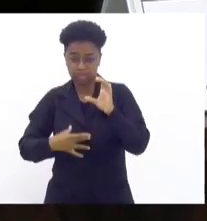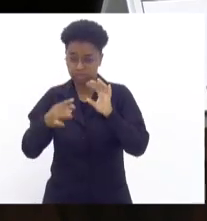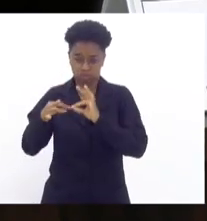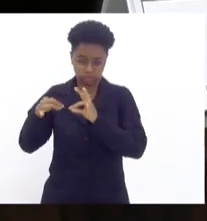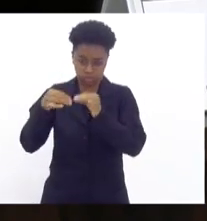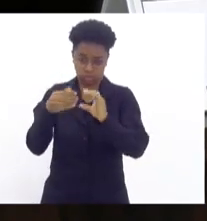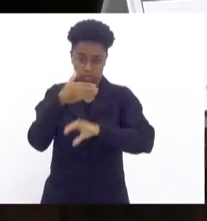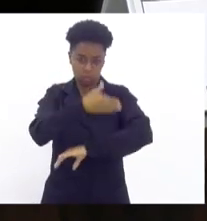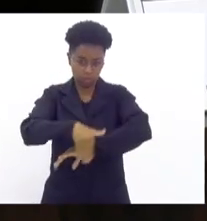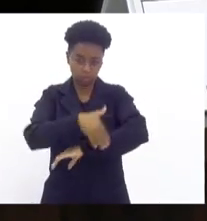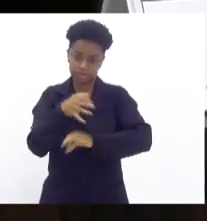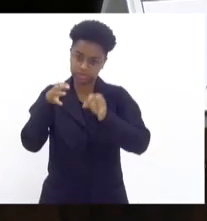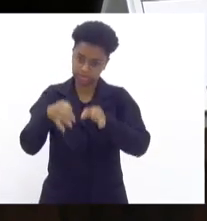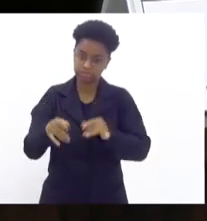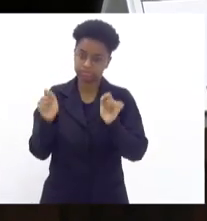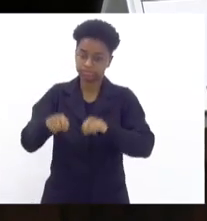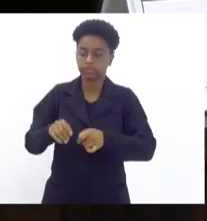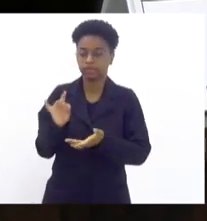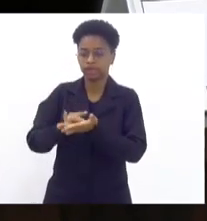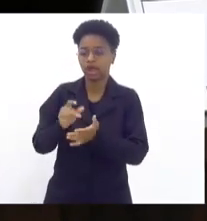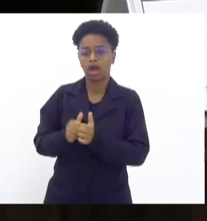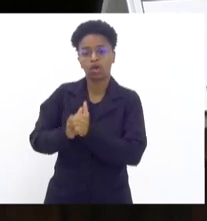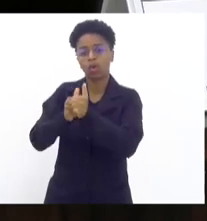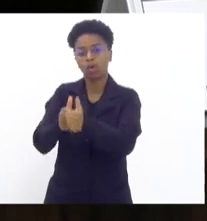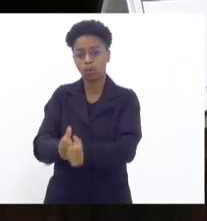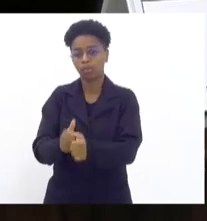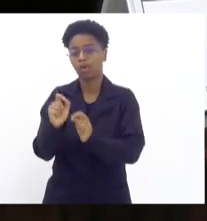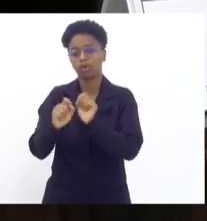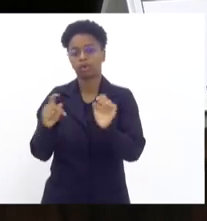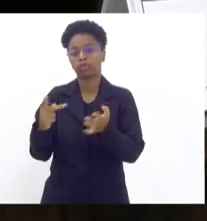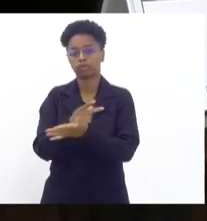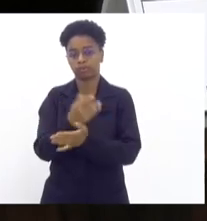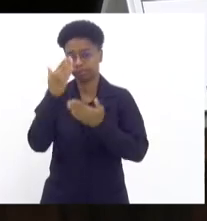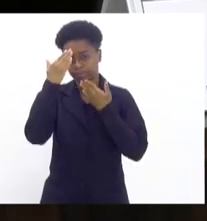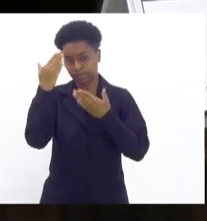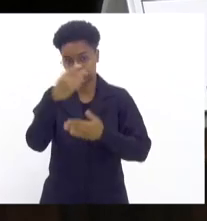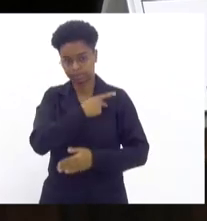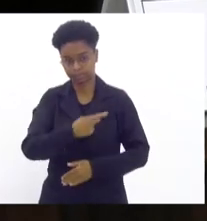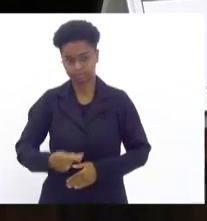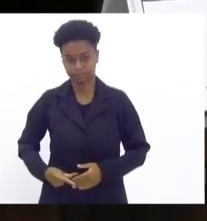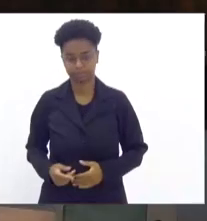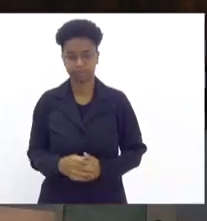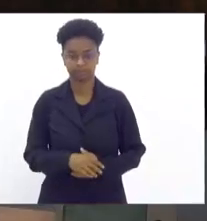para que o senhor possa, por gentileza, acompanhar um pouco mais de perto. Obrigada, presidente.